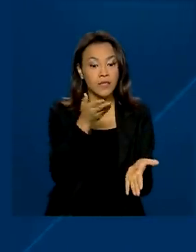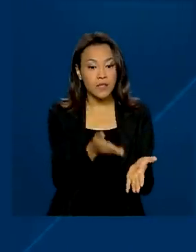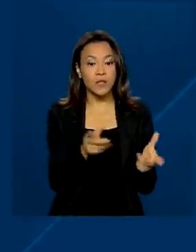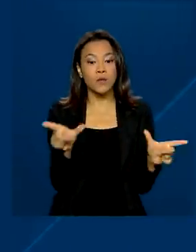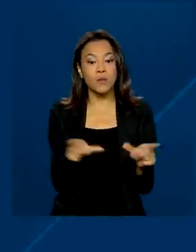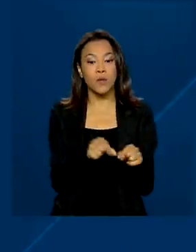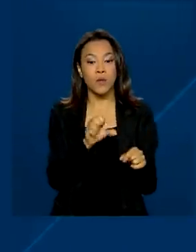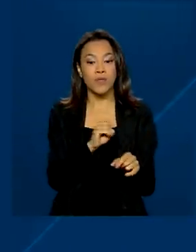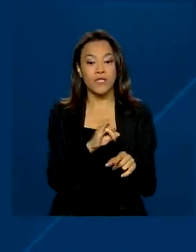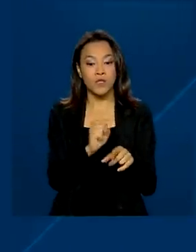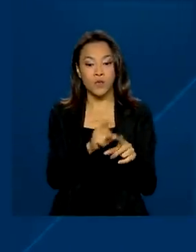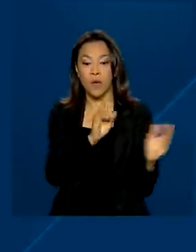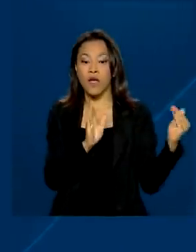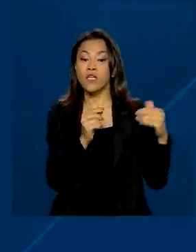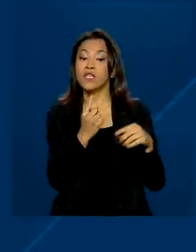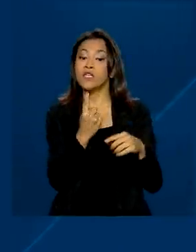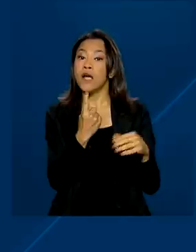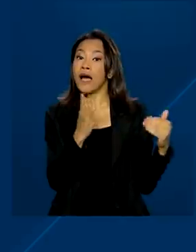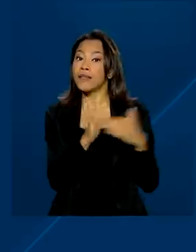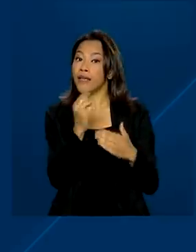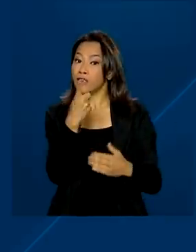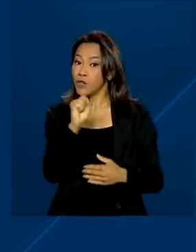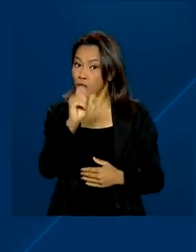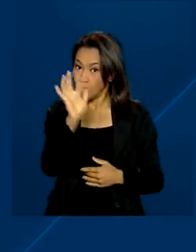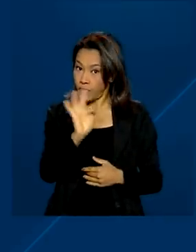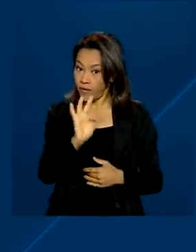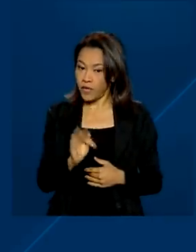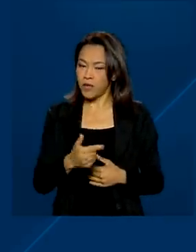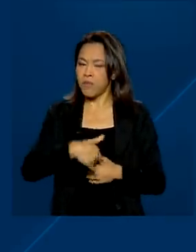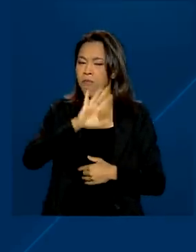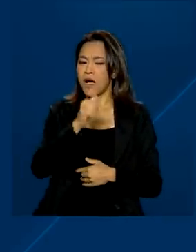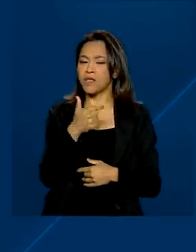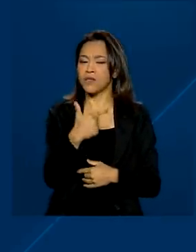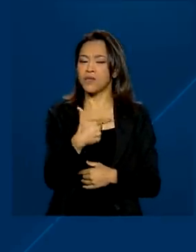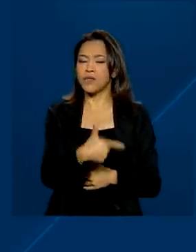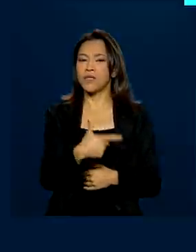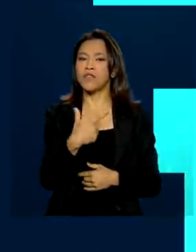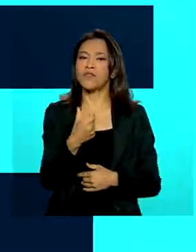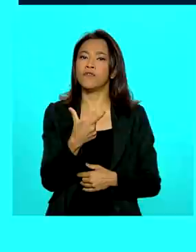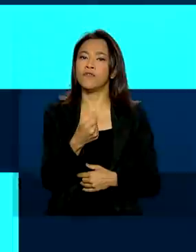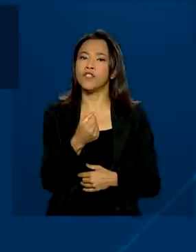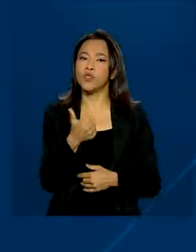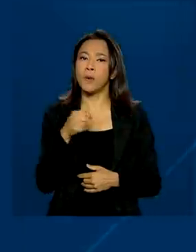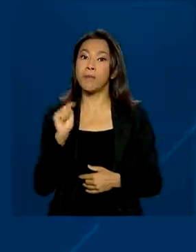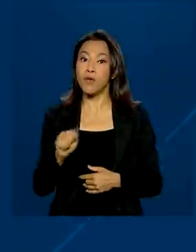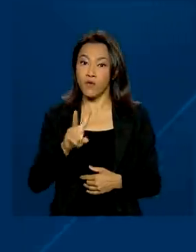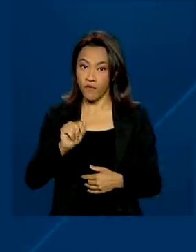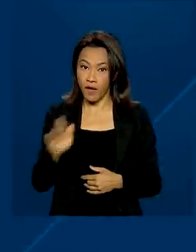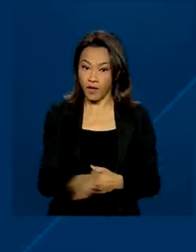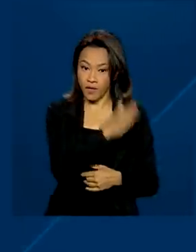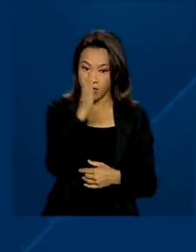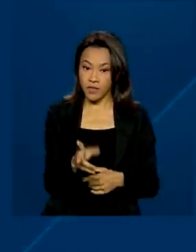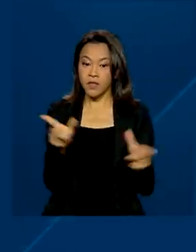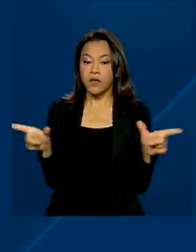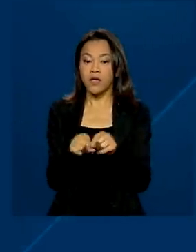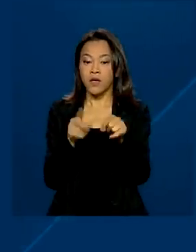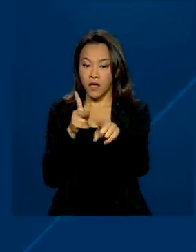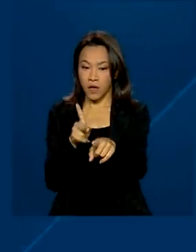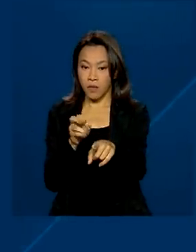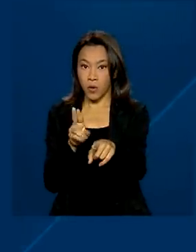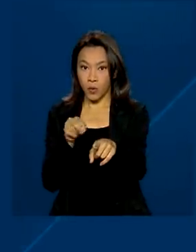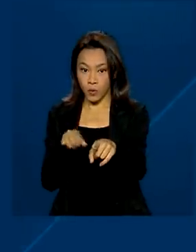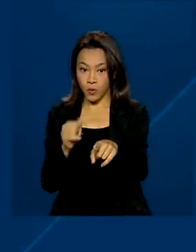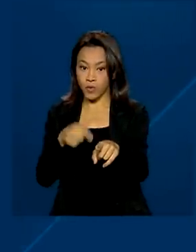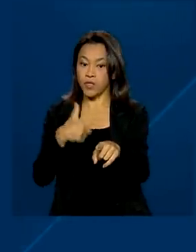o Sisu vão até o dia 18 deste mês. São mais de 221 mil vagas. As do ProUni vão de 22 a 25 de